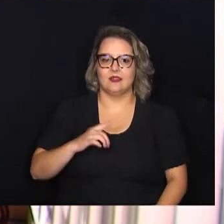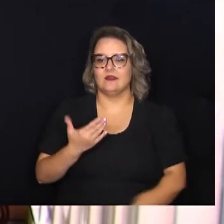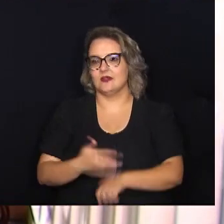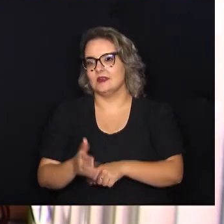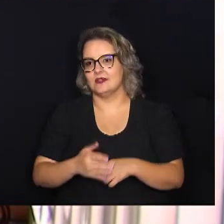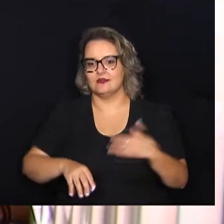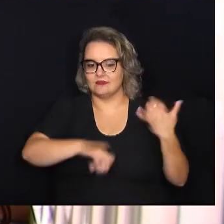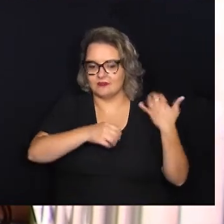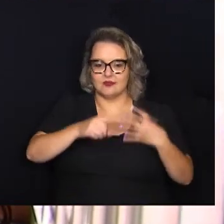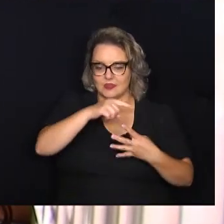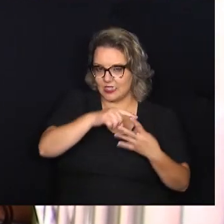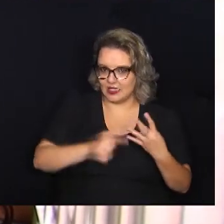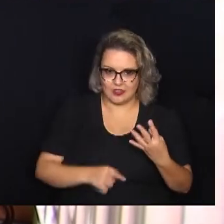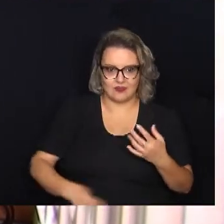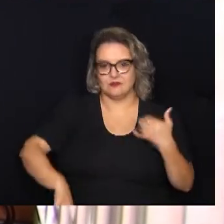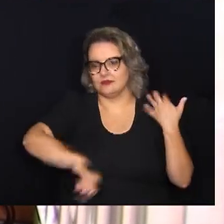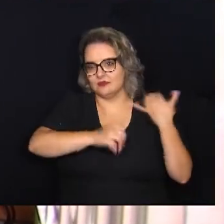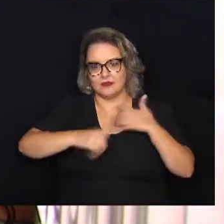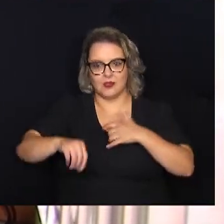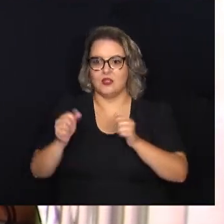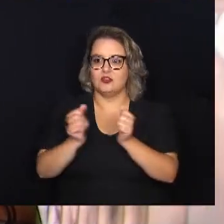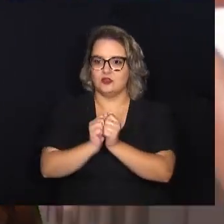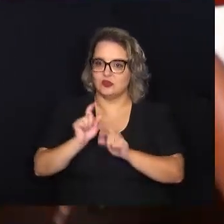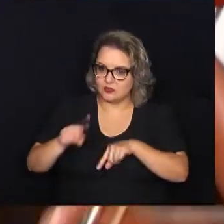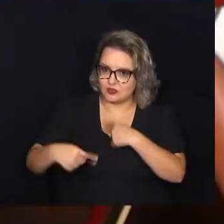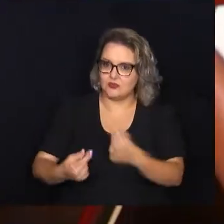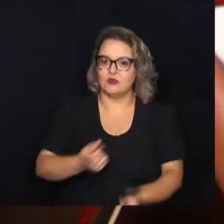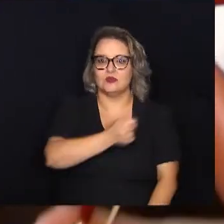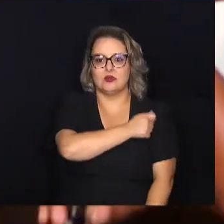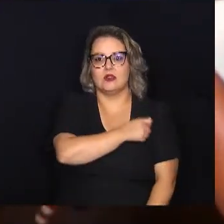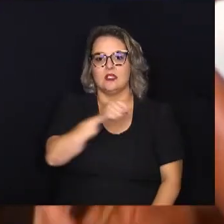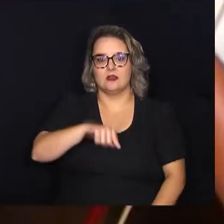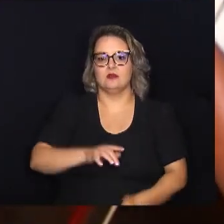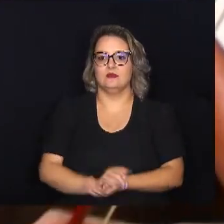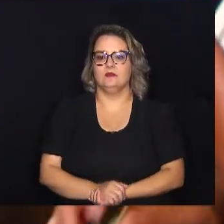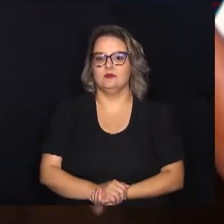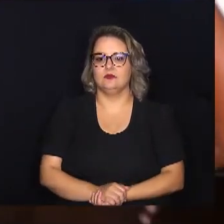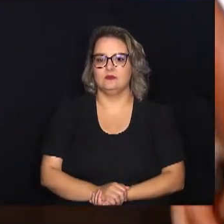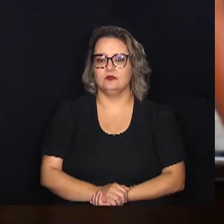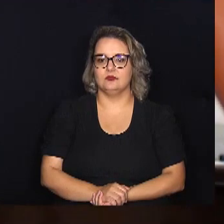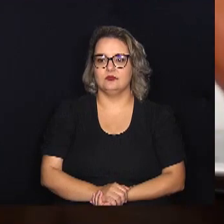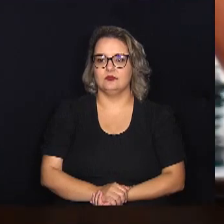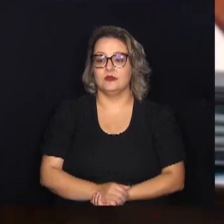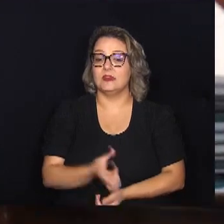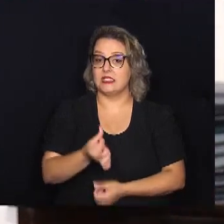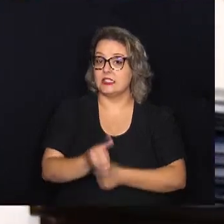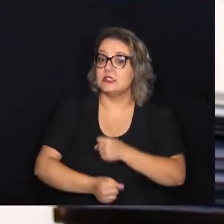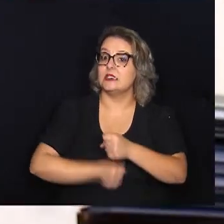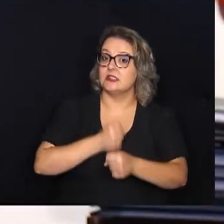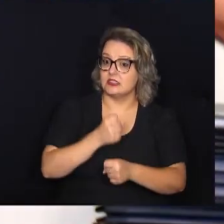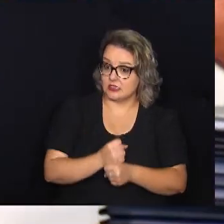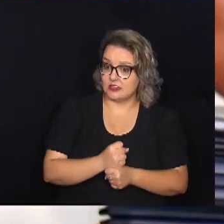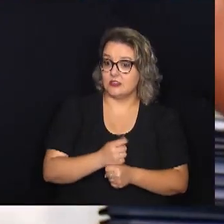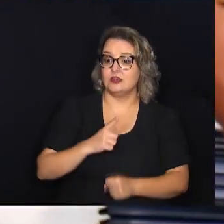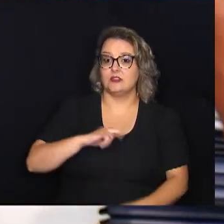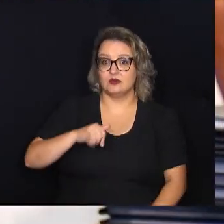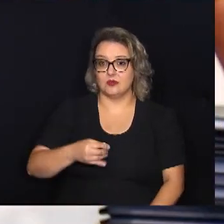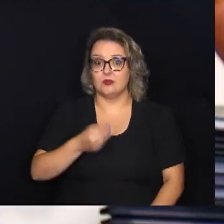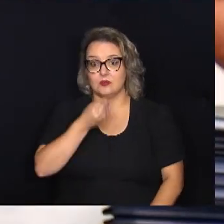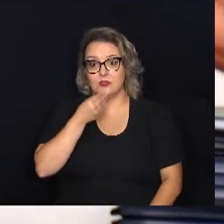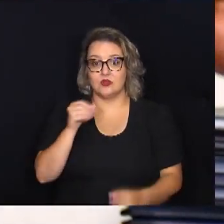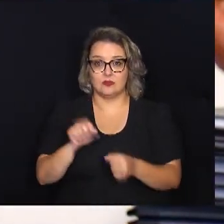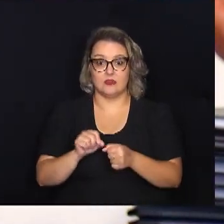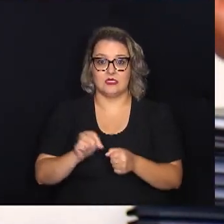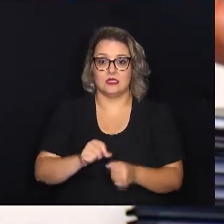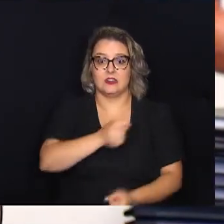durante um tempo ensaios de orquestra, junto com os demais alunos daqui. E nesses 6 anos, tive a oportunidade de fazer aula com